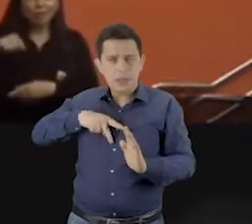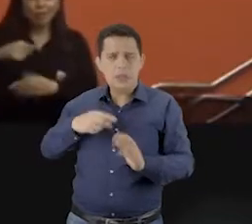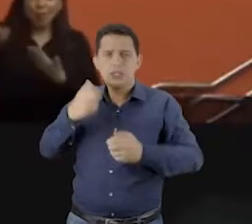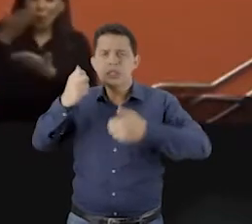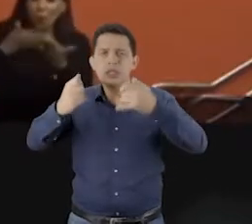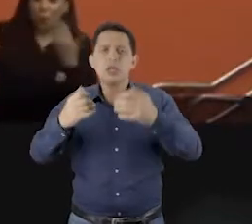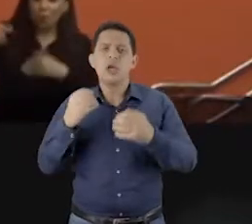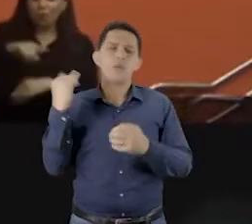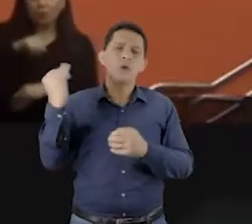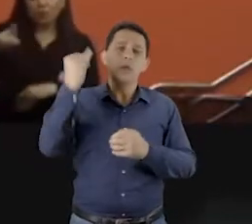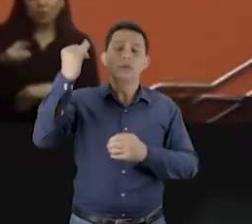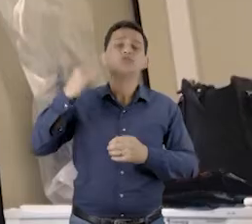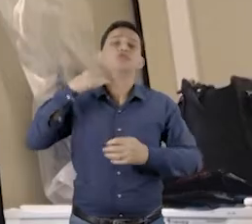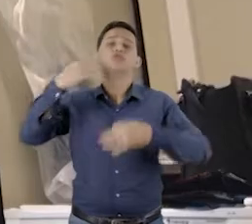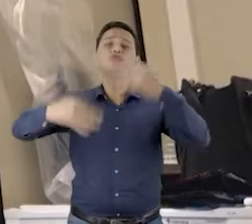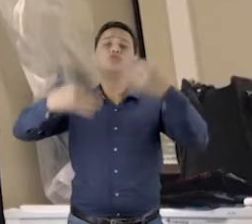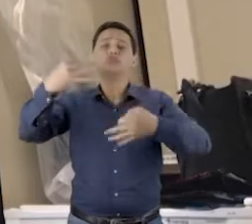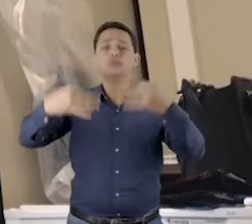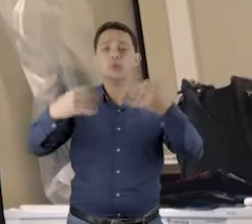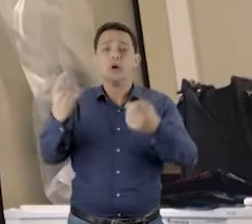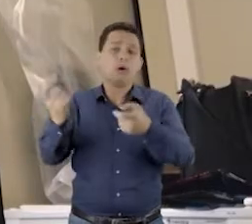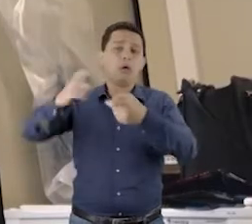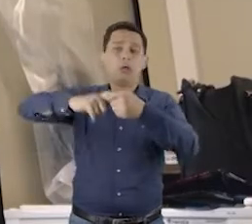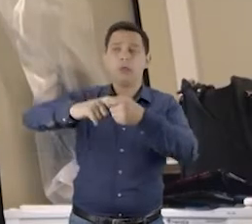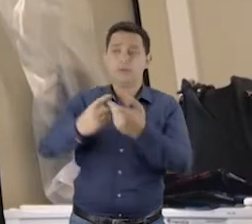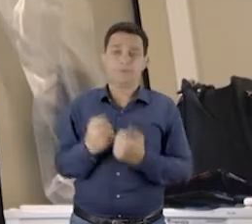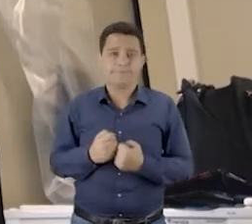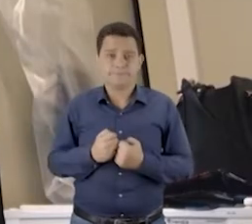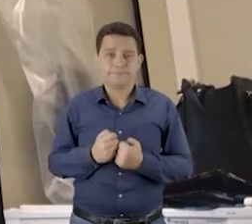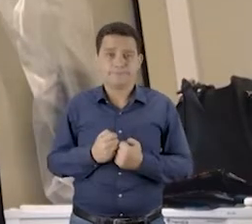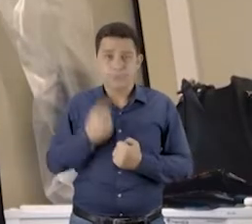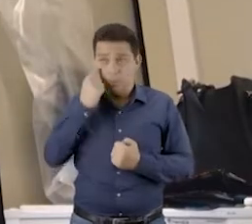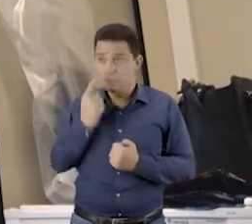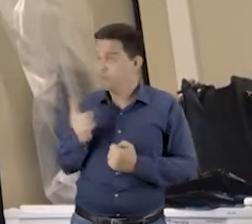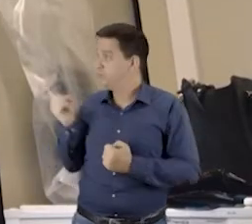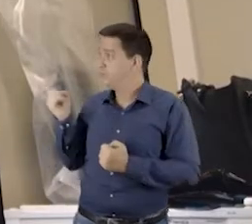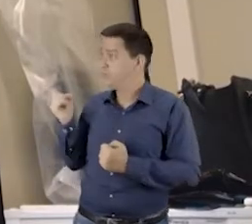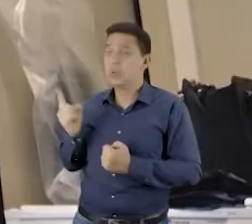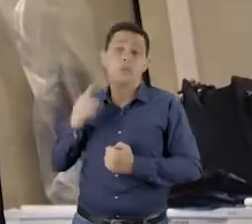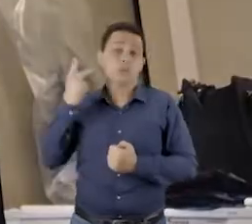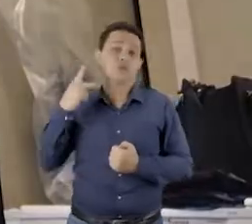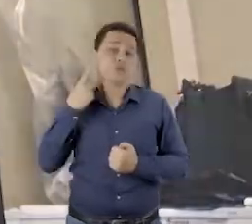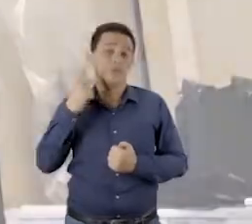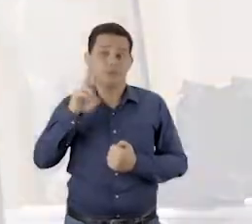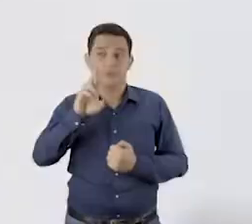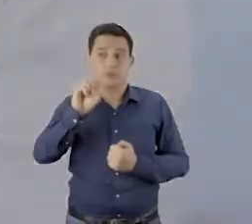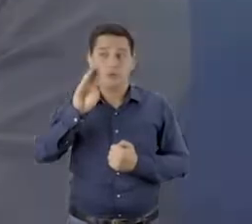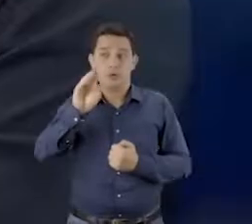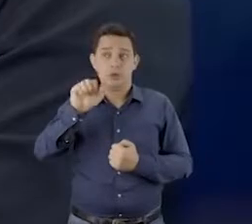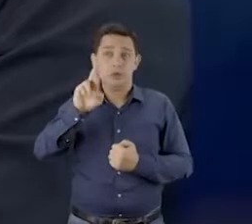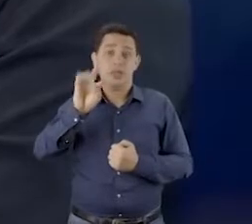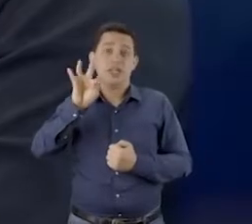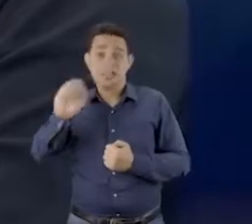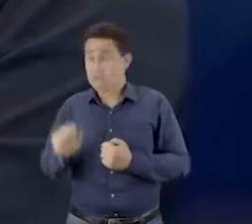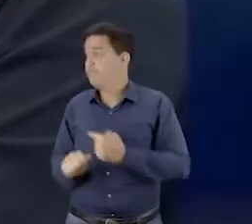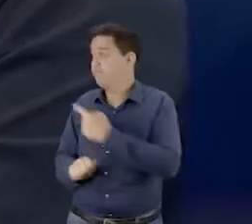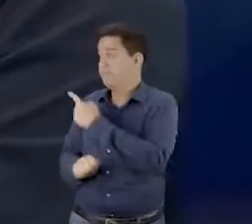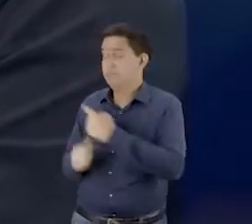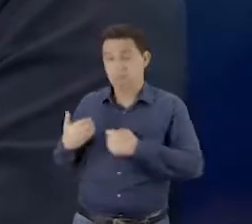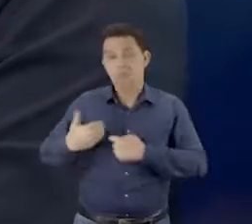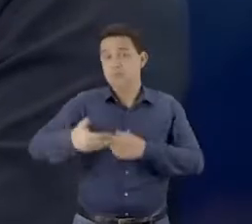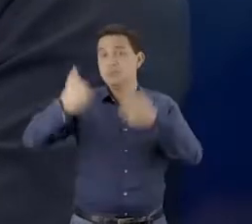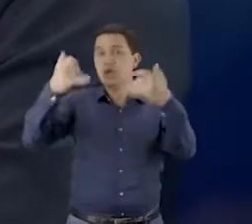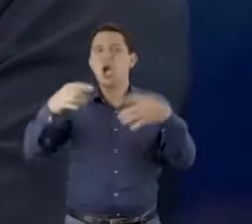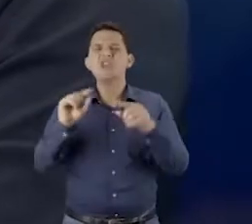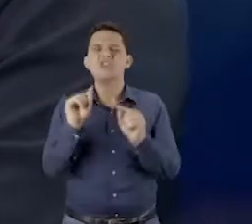Coordenadora do SEMEAR, a promotora de justiça Roberta Rosa Ribeiro, explicou ao MP Cidadão o conceito de